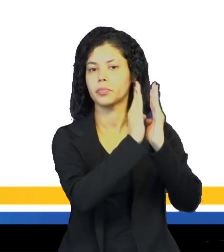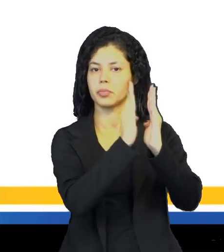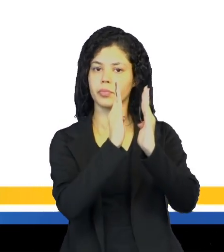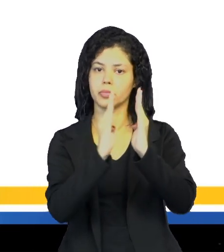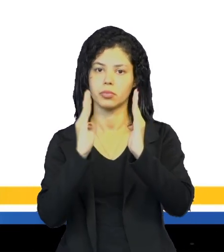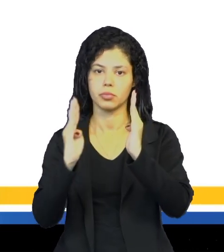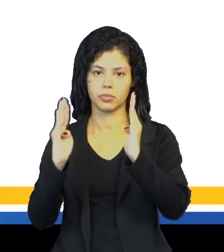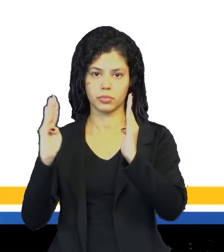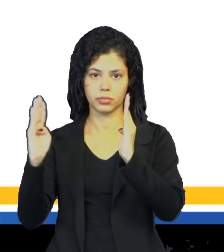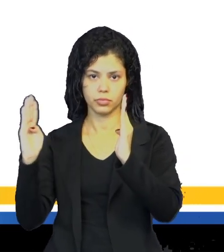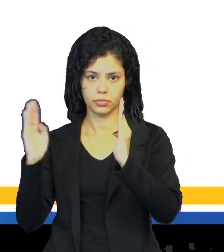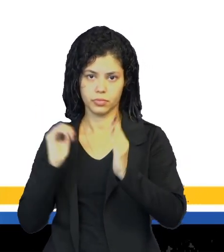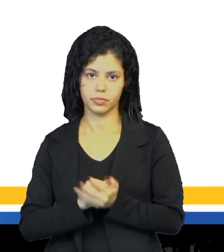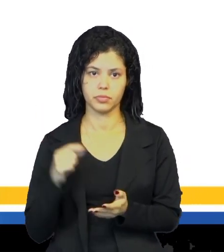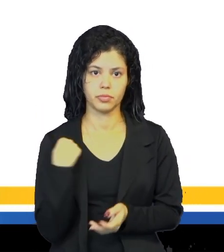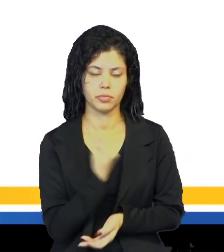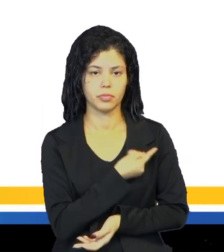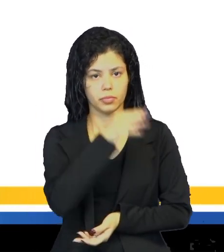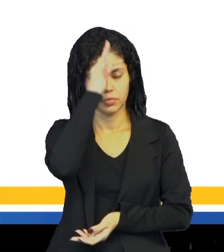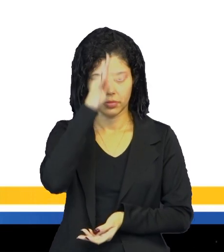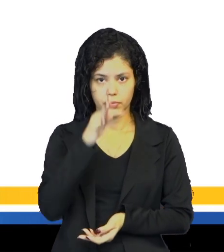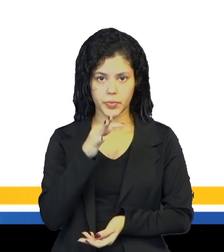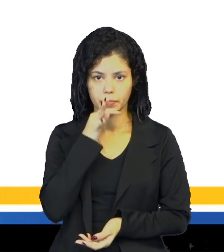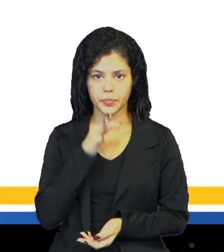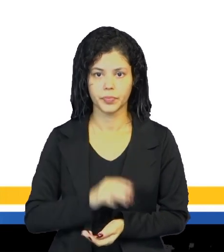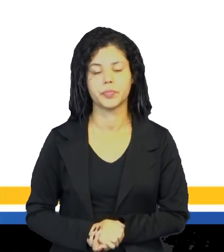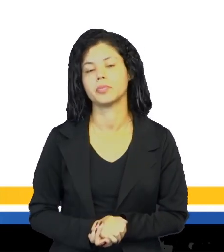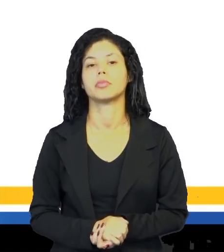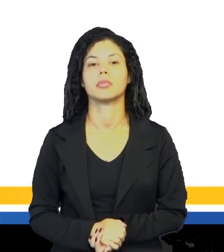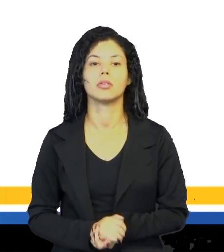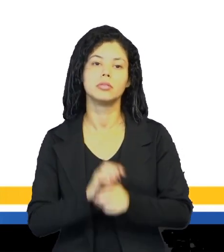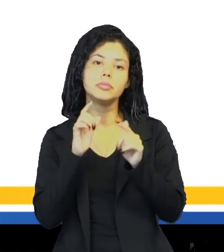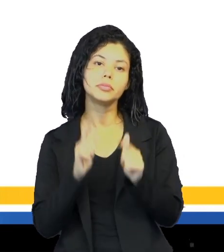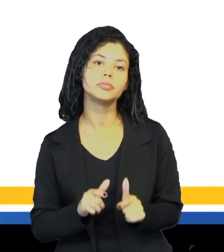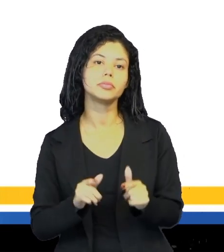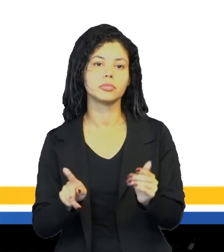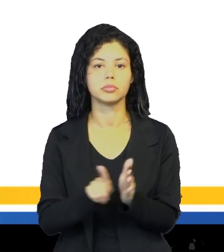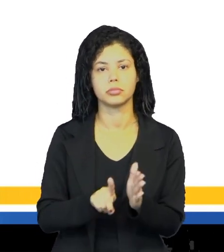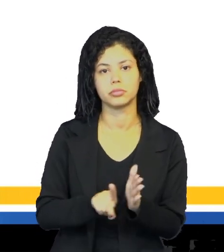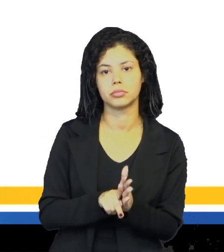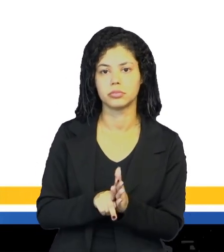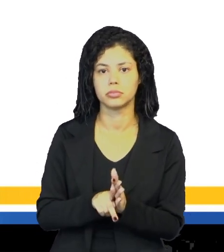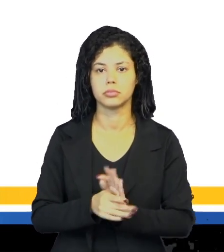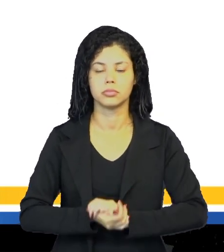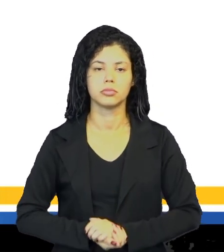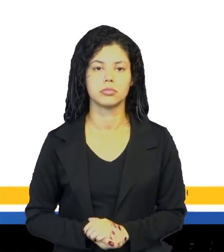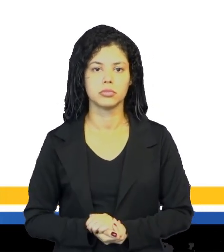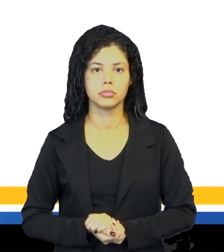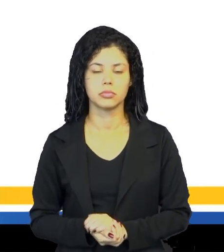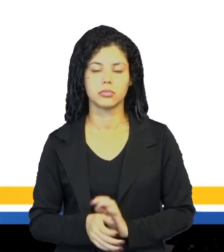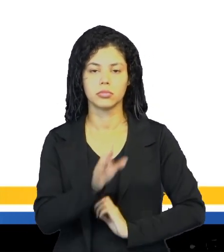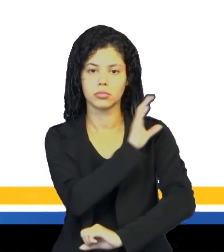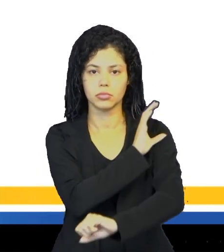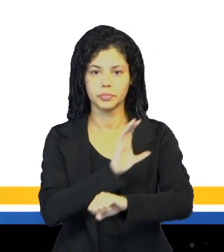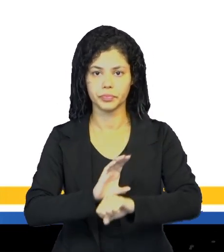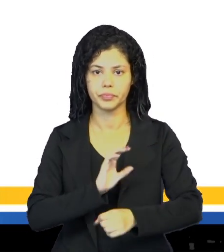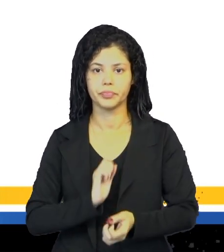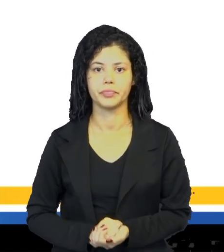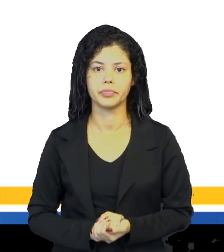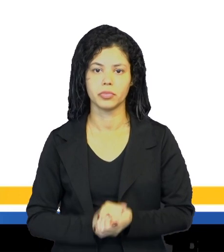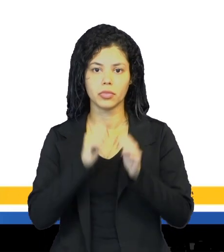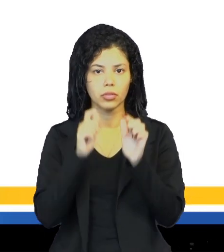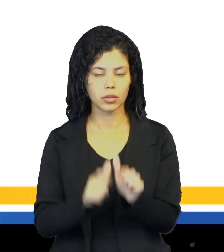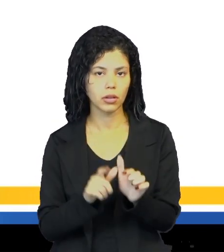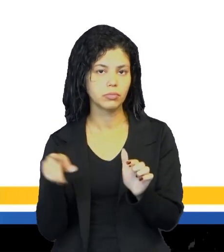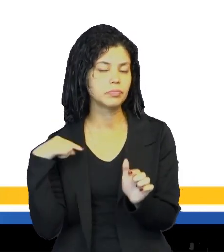né, que é a nossa tradicional biblioteca. Espaço esse, galerinha, que ele é muito cultural, né. É